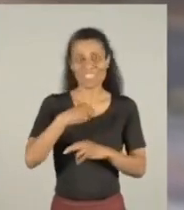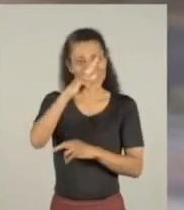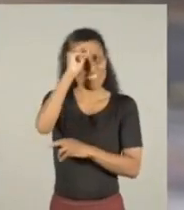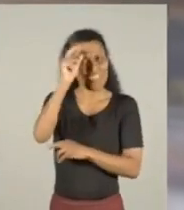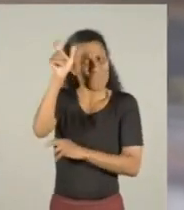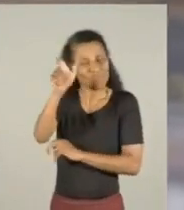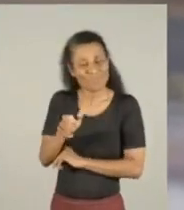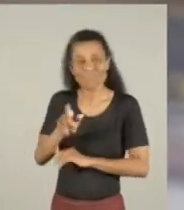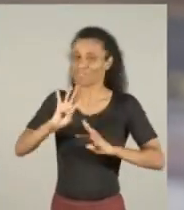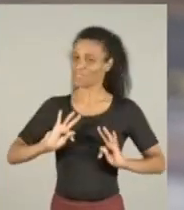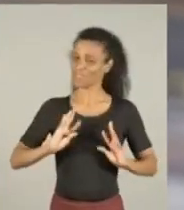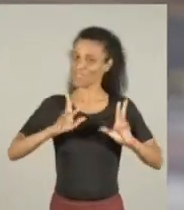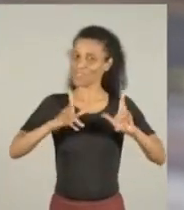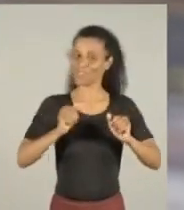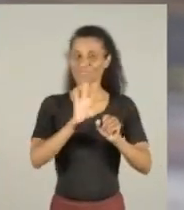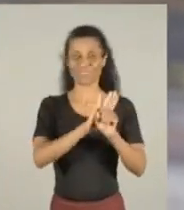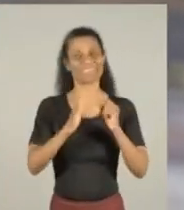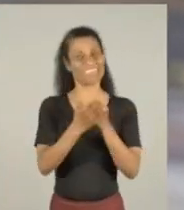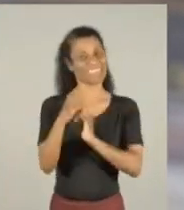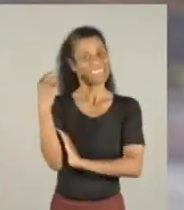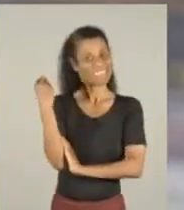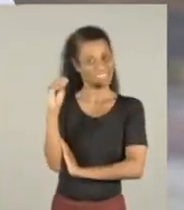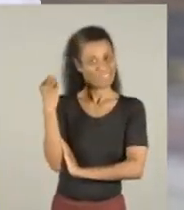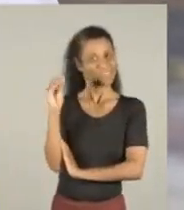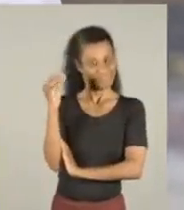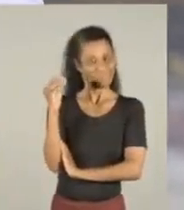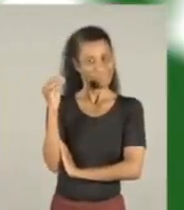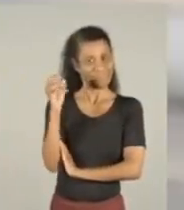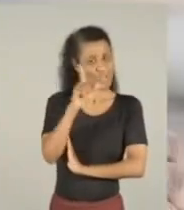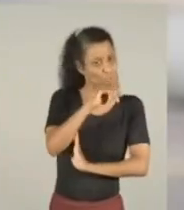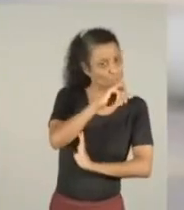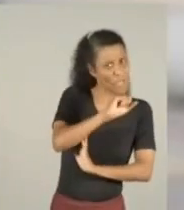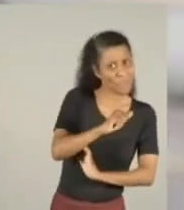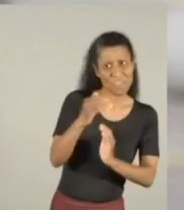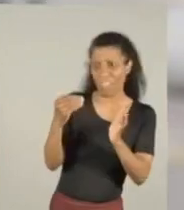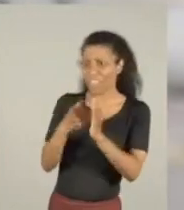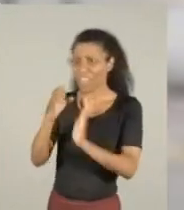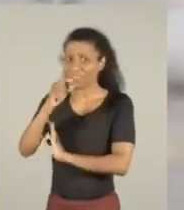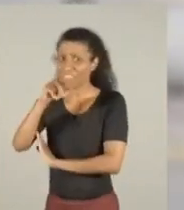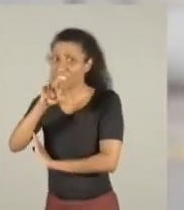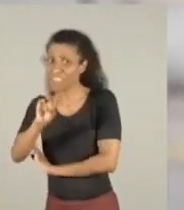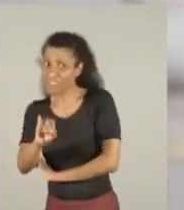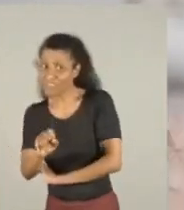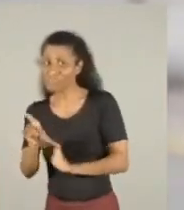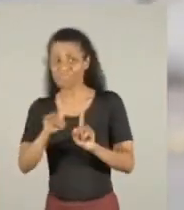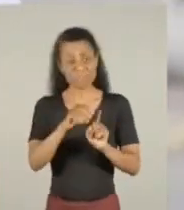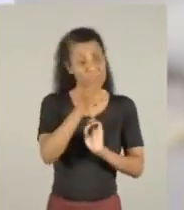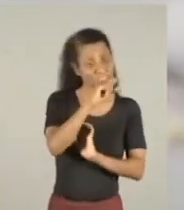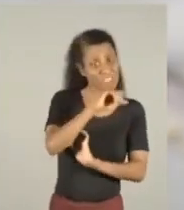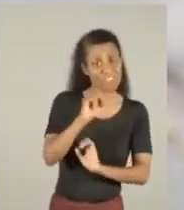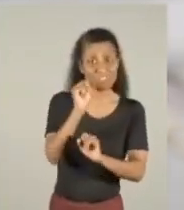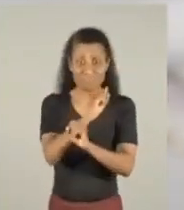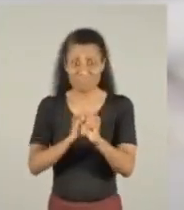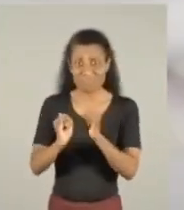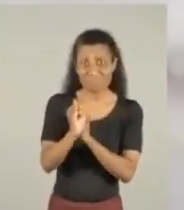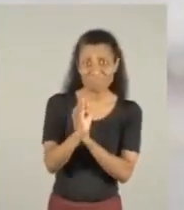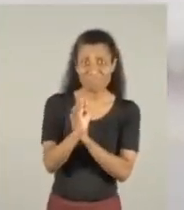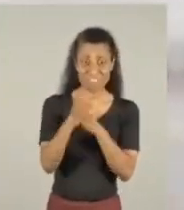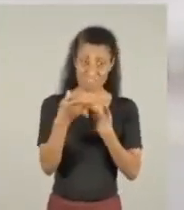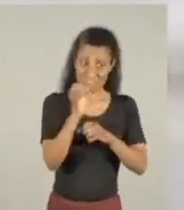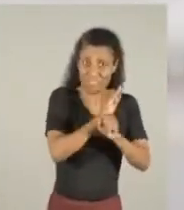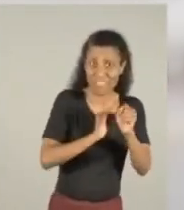que eu vou ser o prefeito de todos os bairros de Porto Alegre. Do Lamia ao Sanandir, do Sanandir às Ilhas,